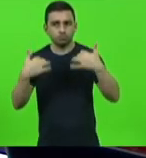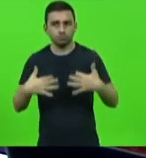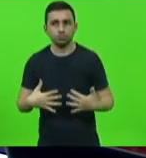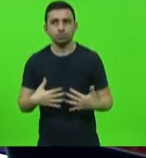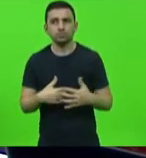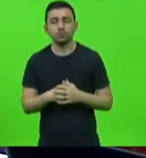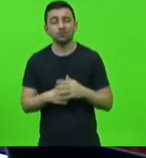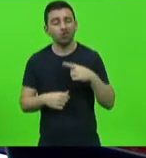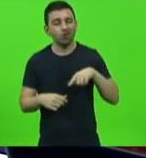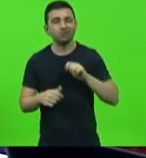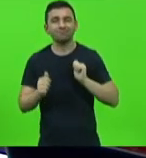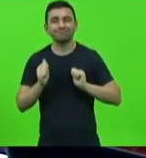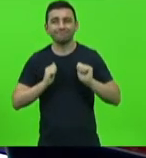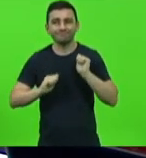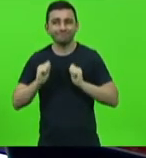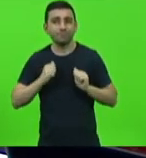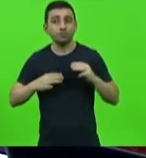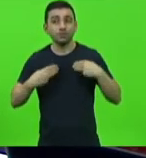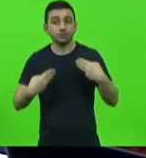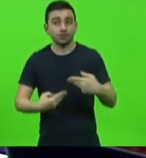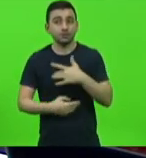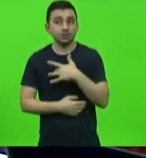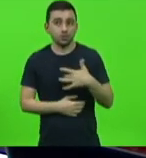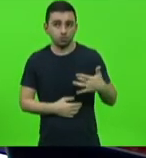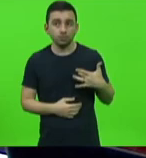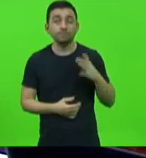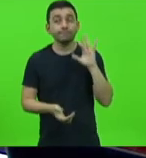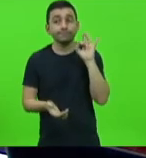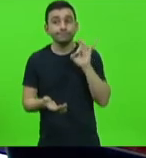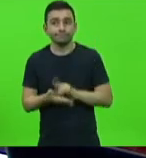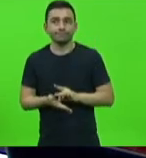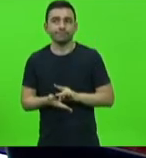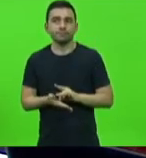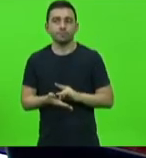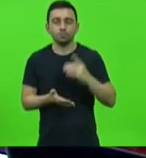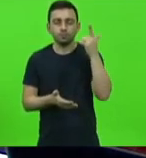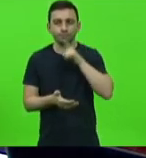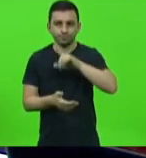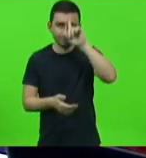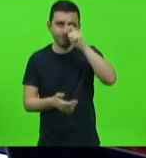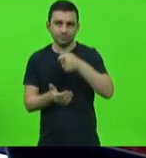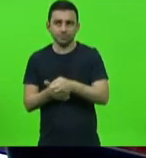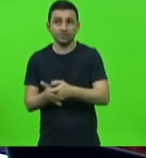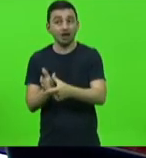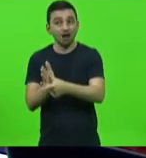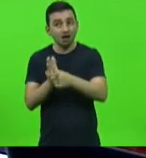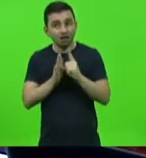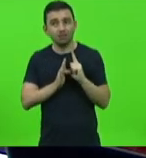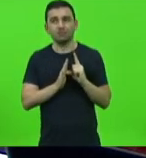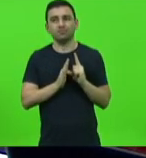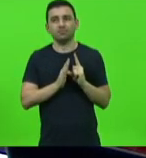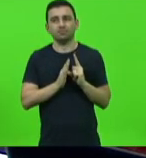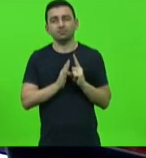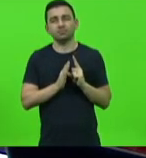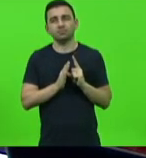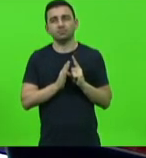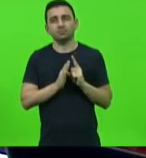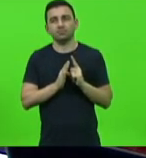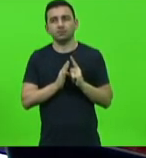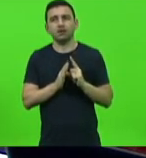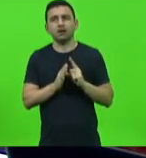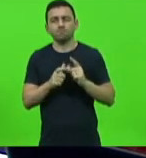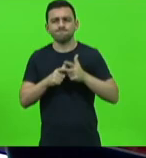esperamos que o ministério da saúde de fato decida o quanto antes pela possibilidade de